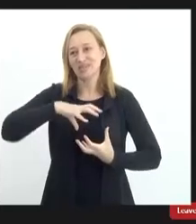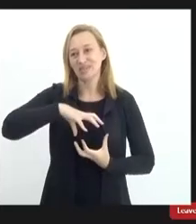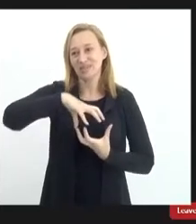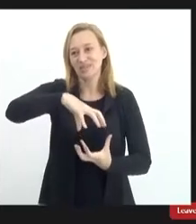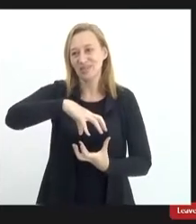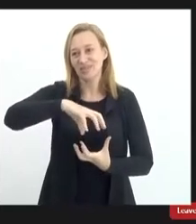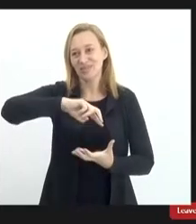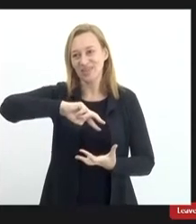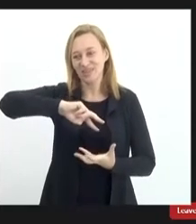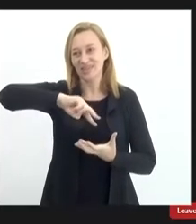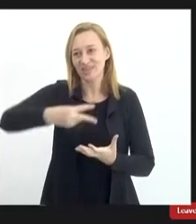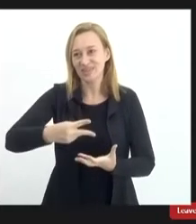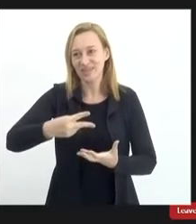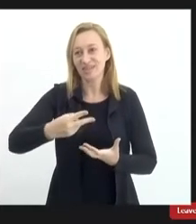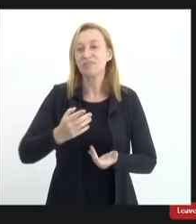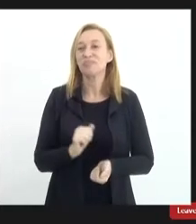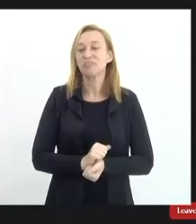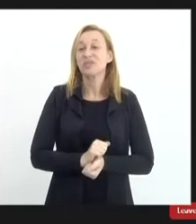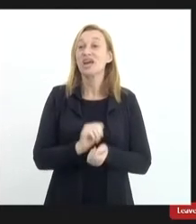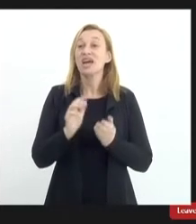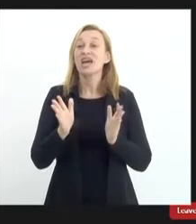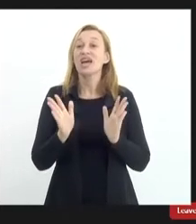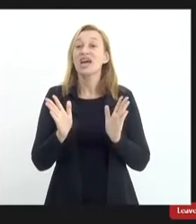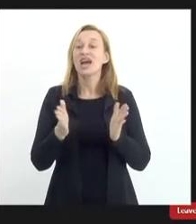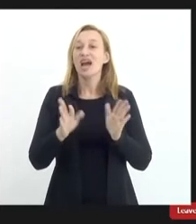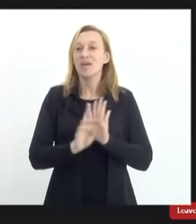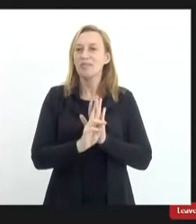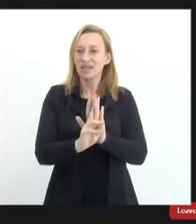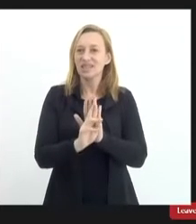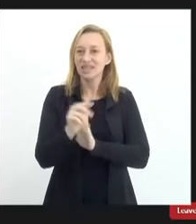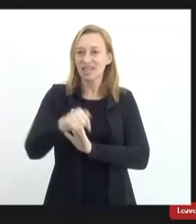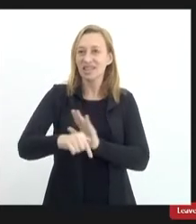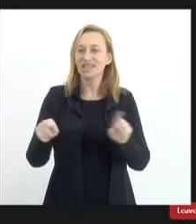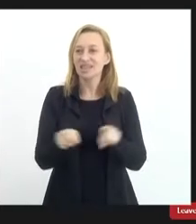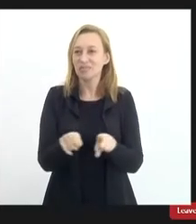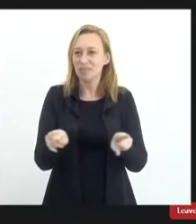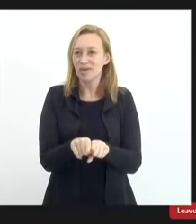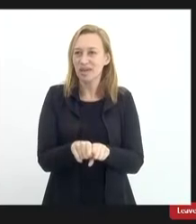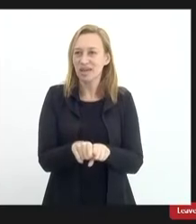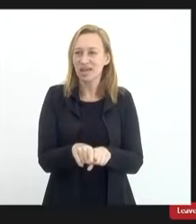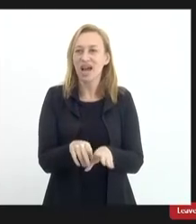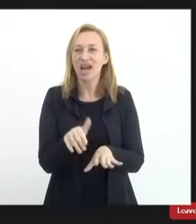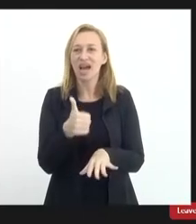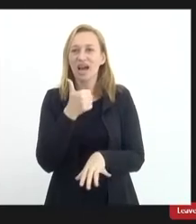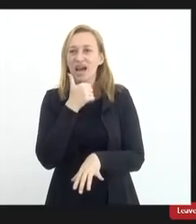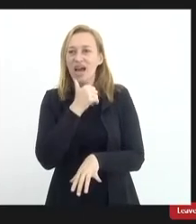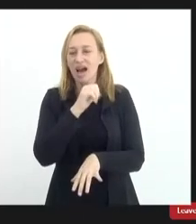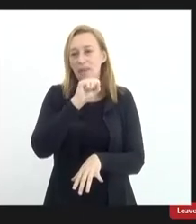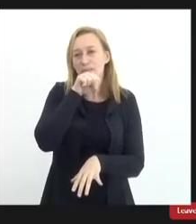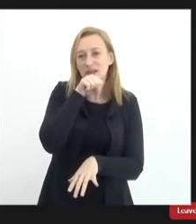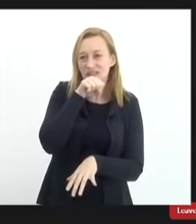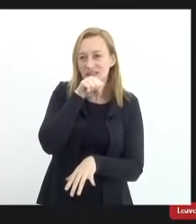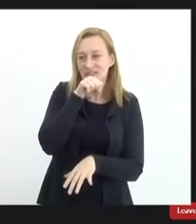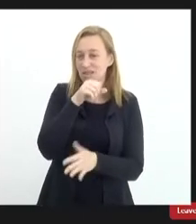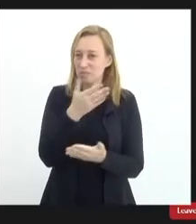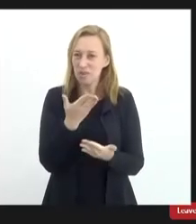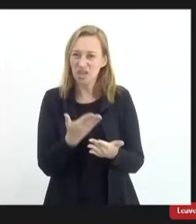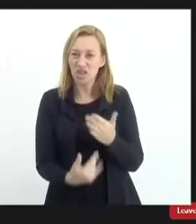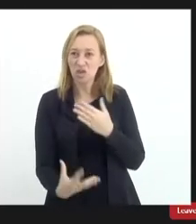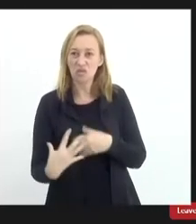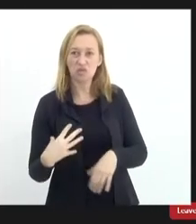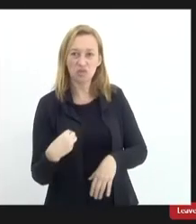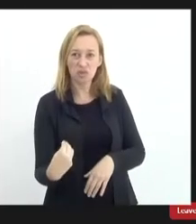óssea. Represento aqui também, as mães, não só as mães que perderam os filhos